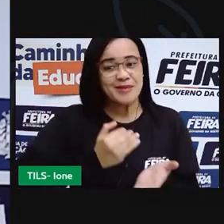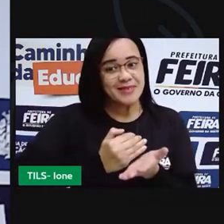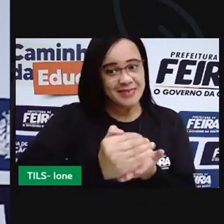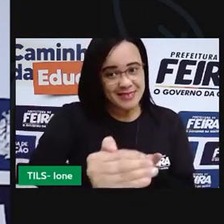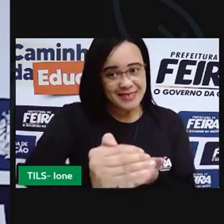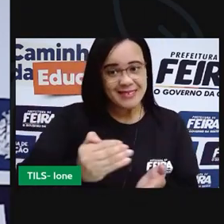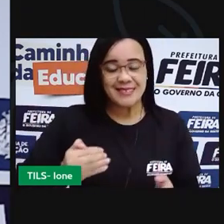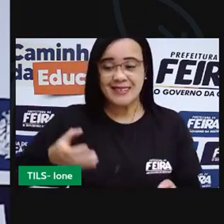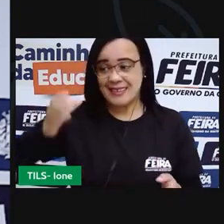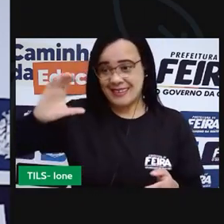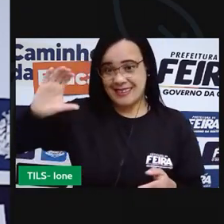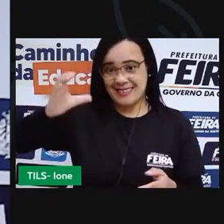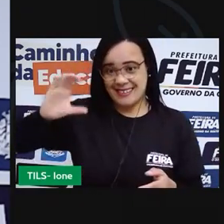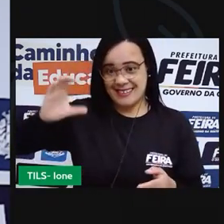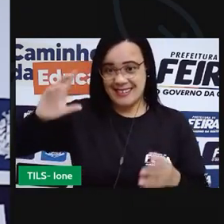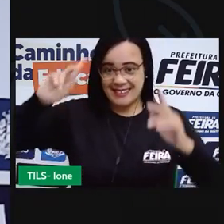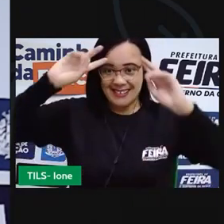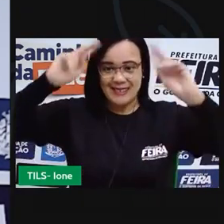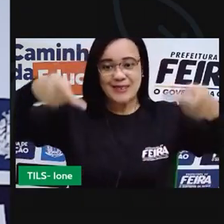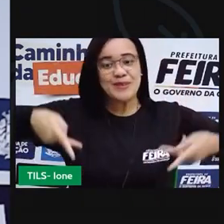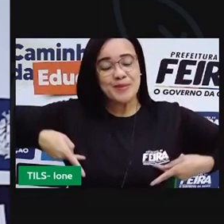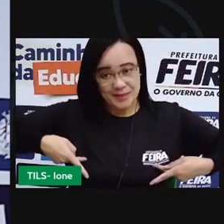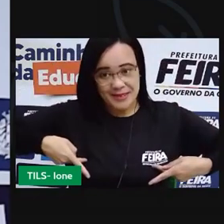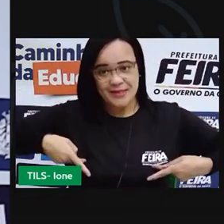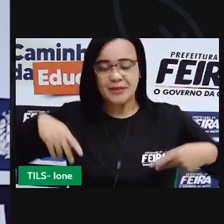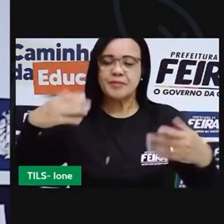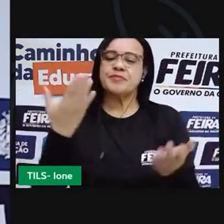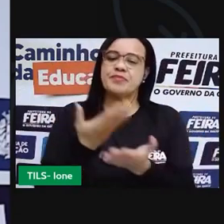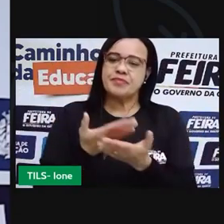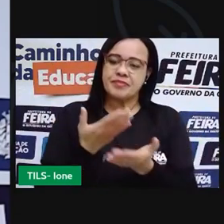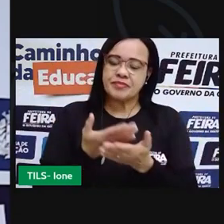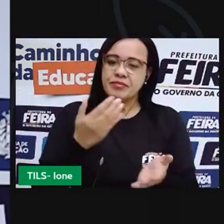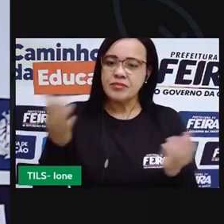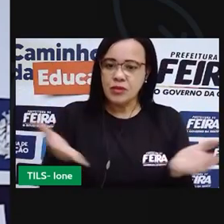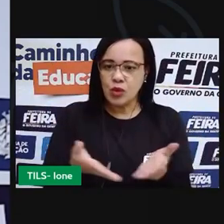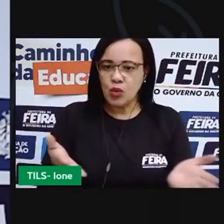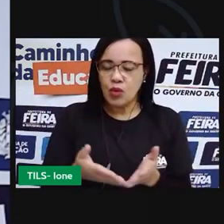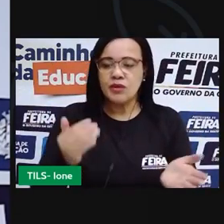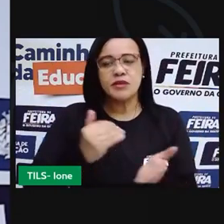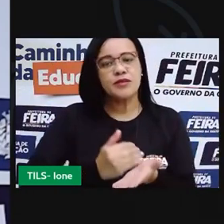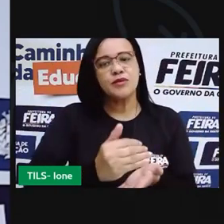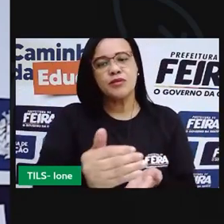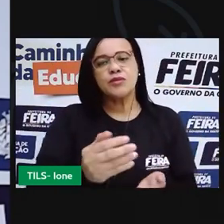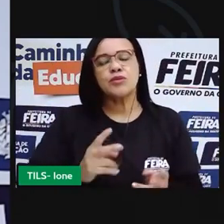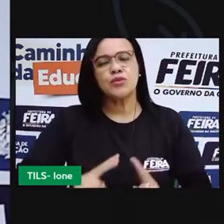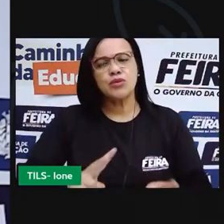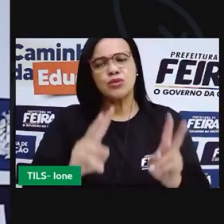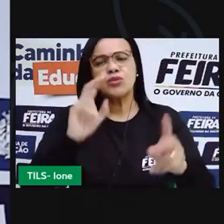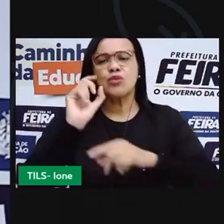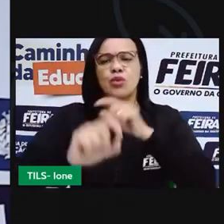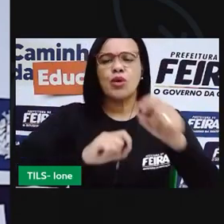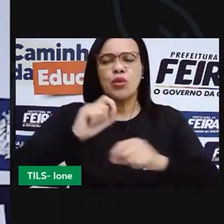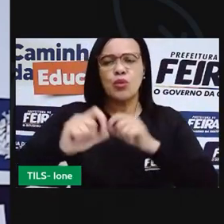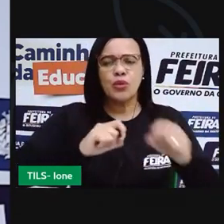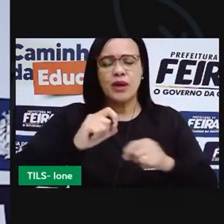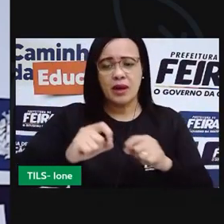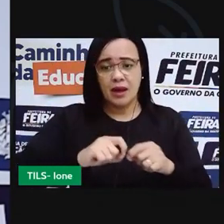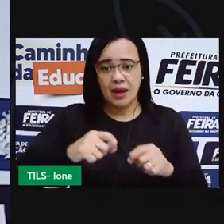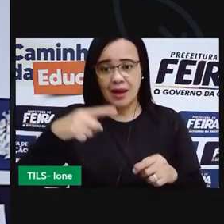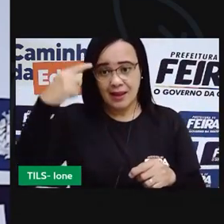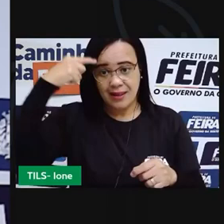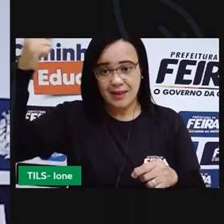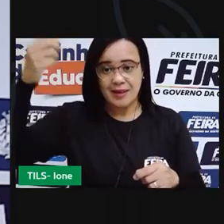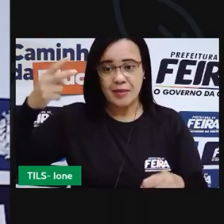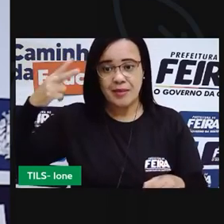Ciências Humanas. Nessa aula de hoje, crianças, a gente vai continuar falando um pouco dos aspectos históricos aqui da